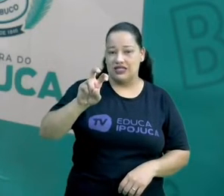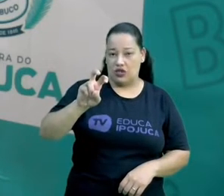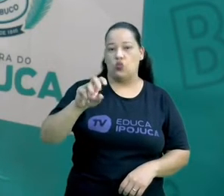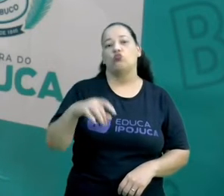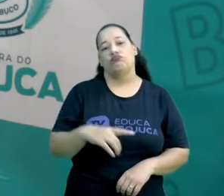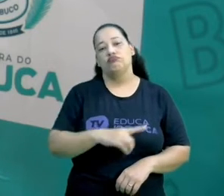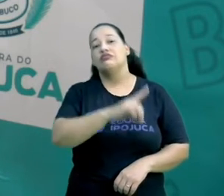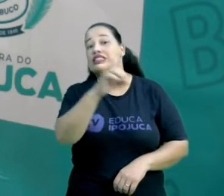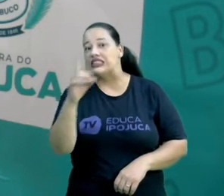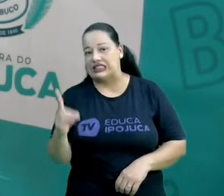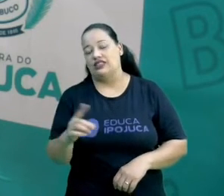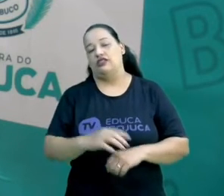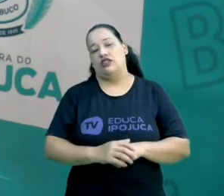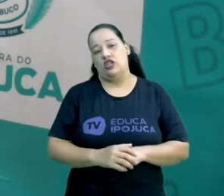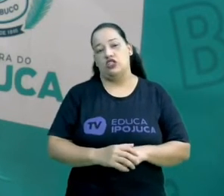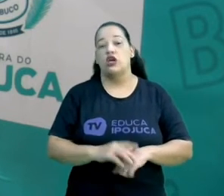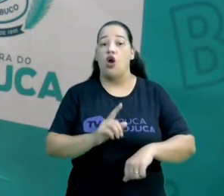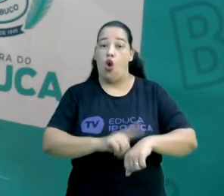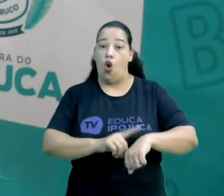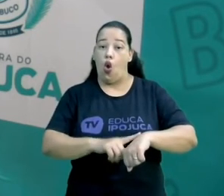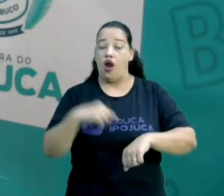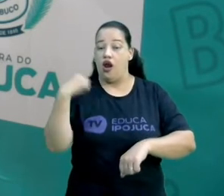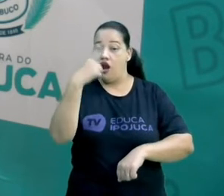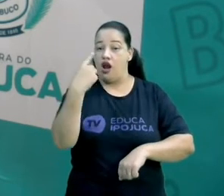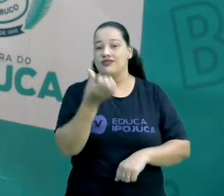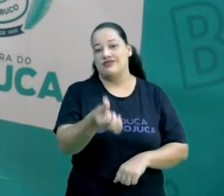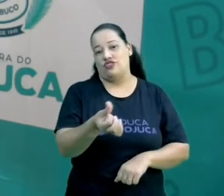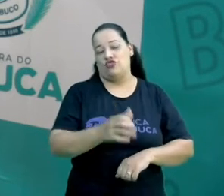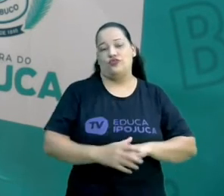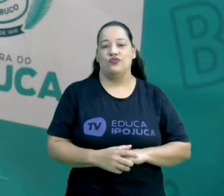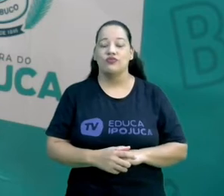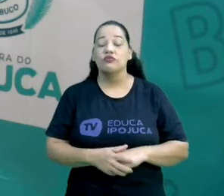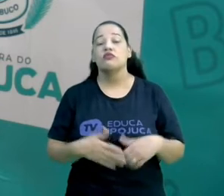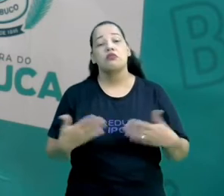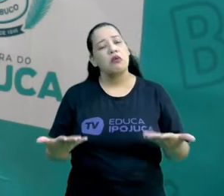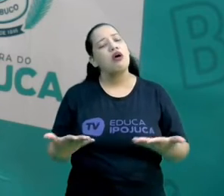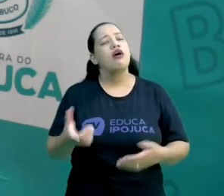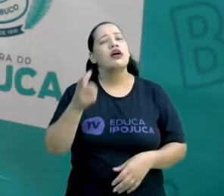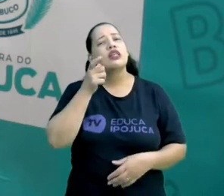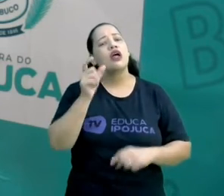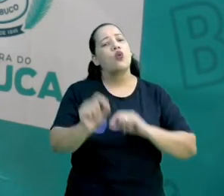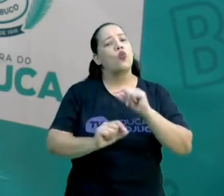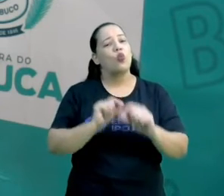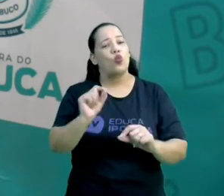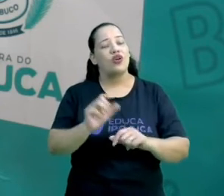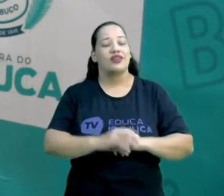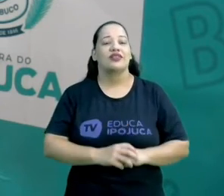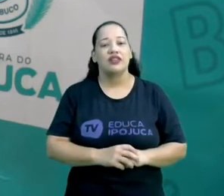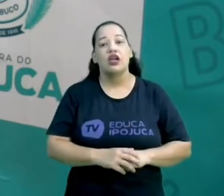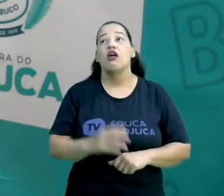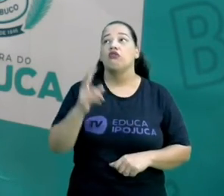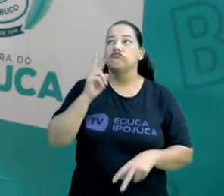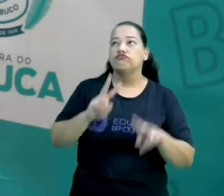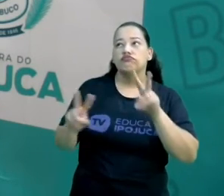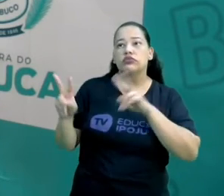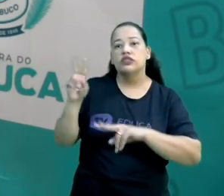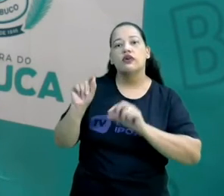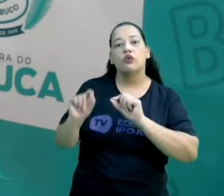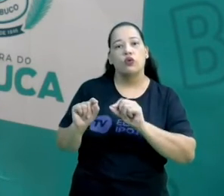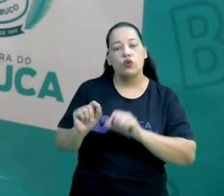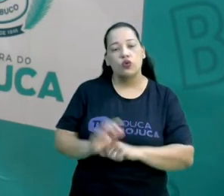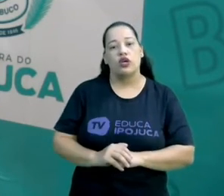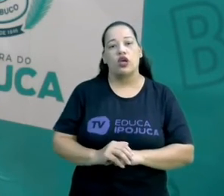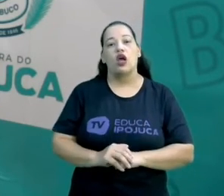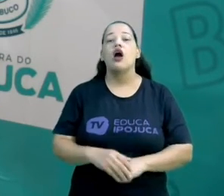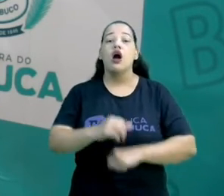e 6 horas. Aí é que entra uma coisa bem interessante. Você pode observar que a cada 4